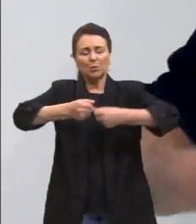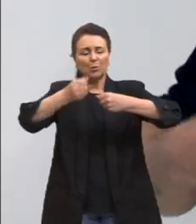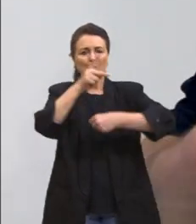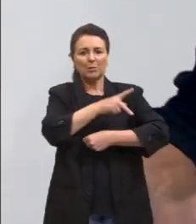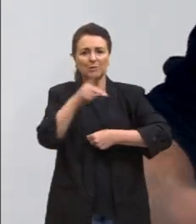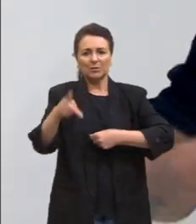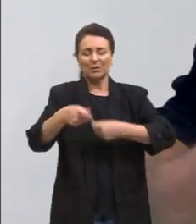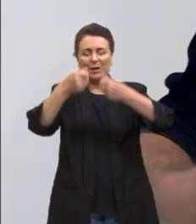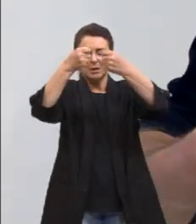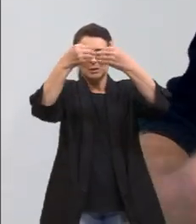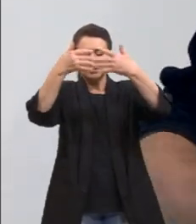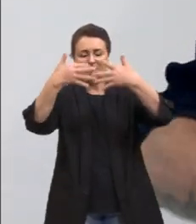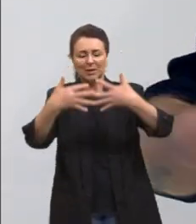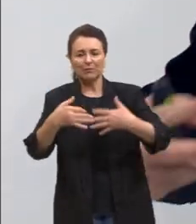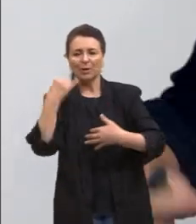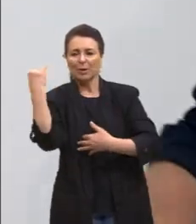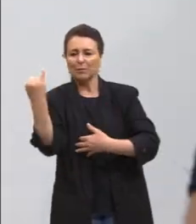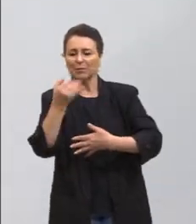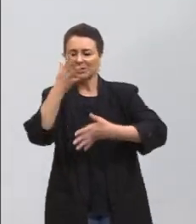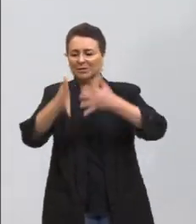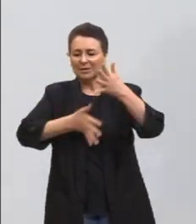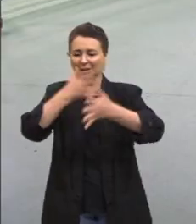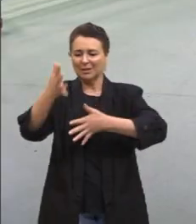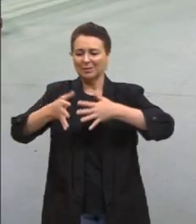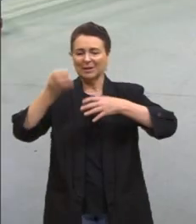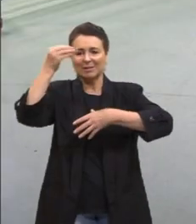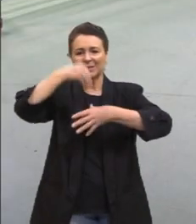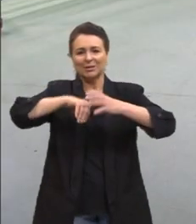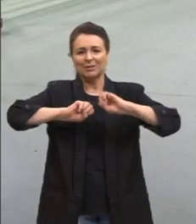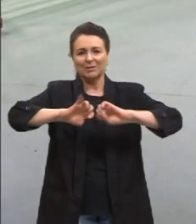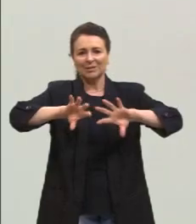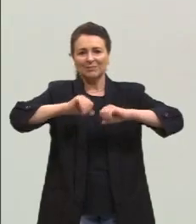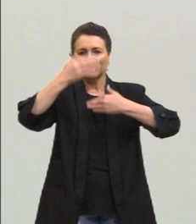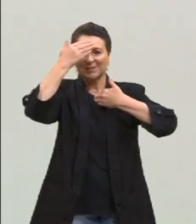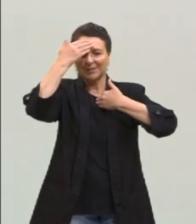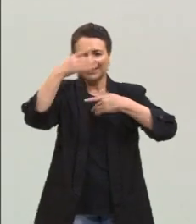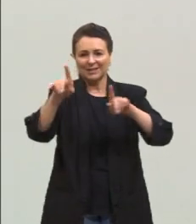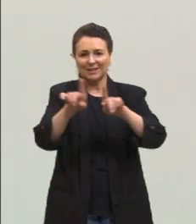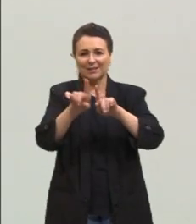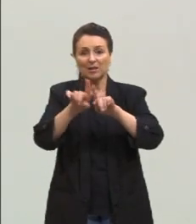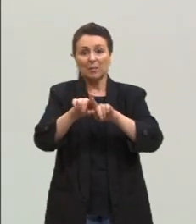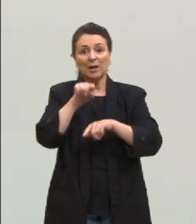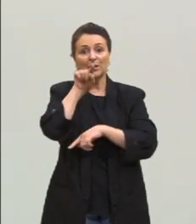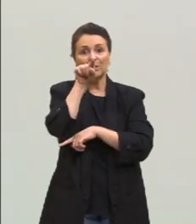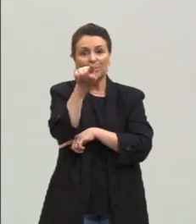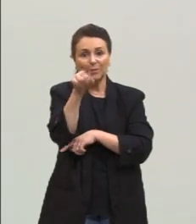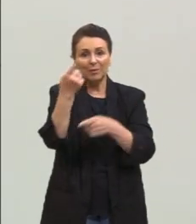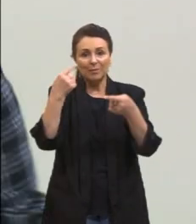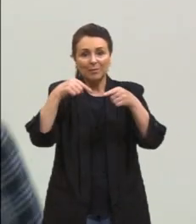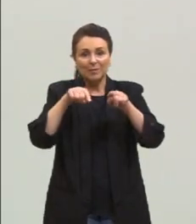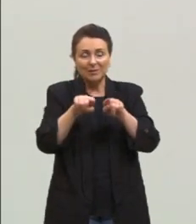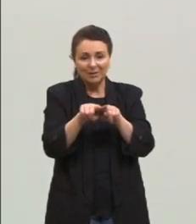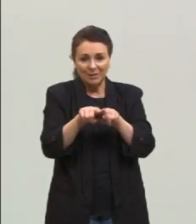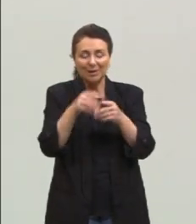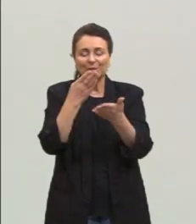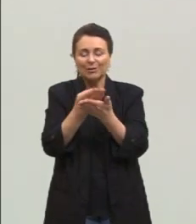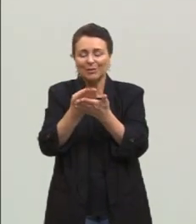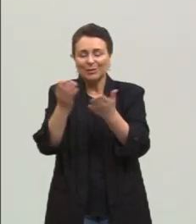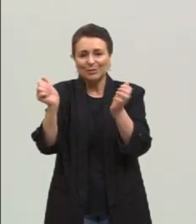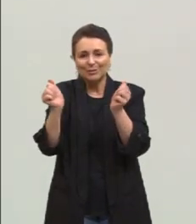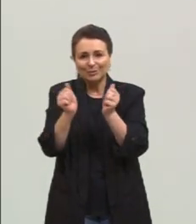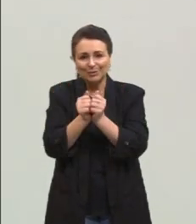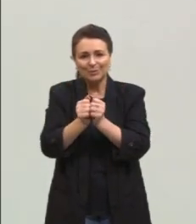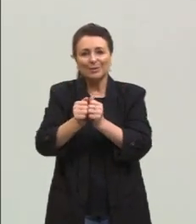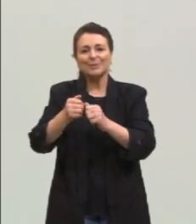nós entendermos a importância da Libras na educação. E agradecer aí também a audiência, a parceria, podermos estudar junto e